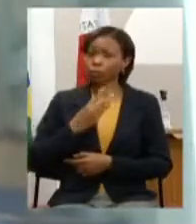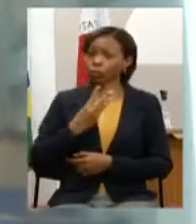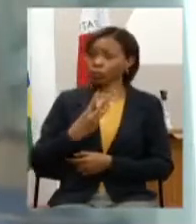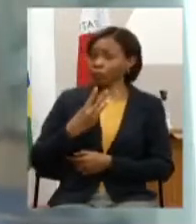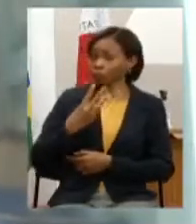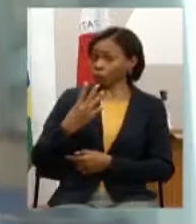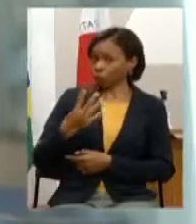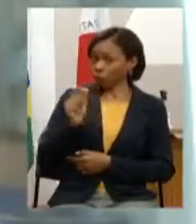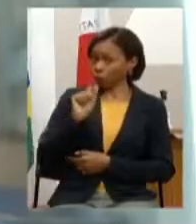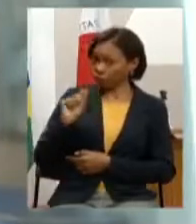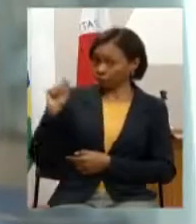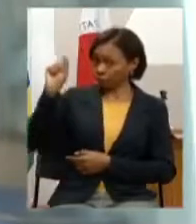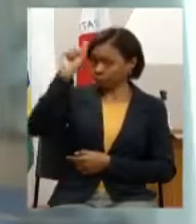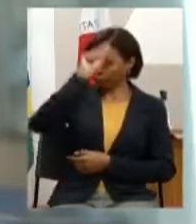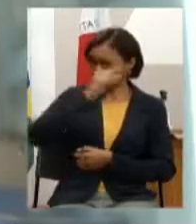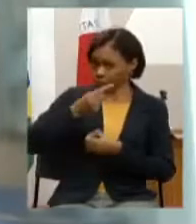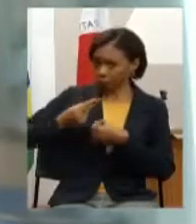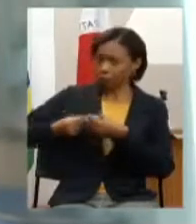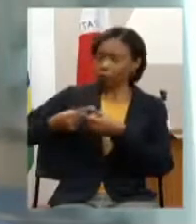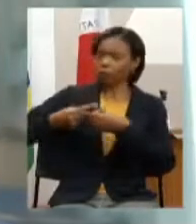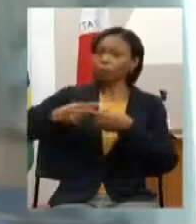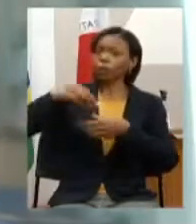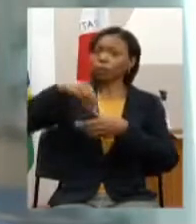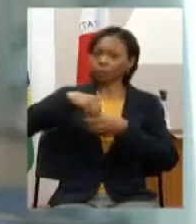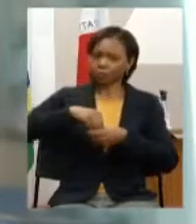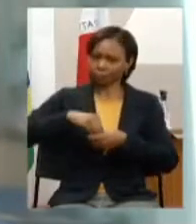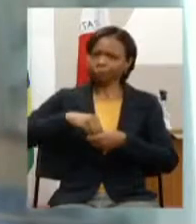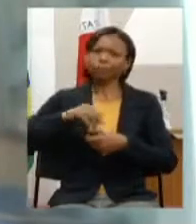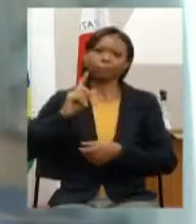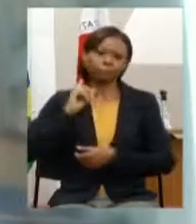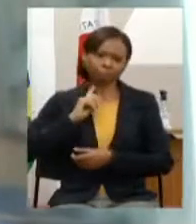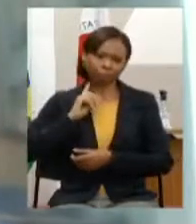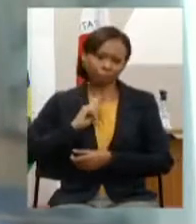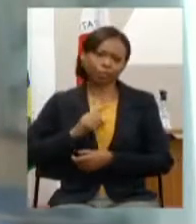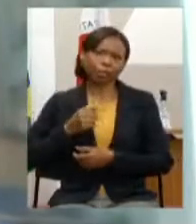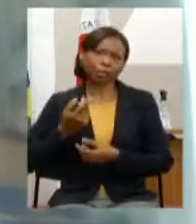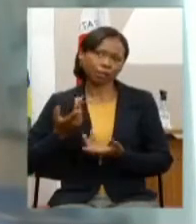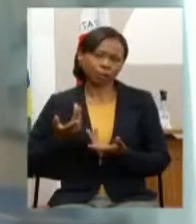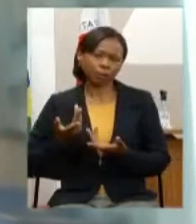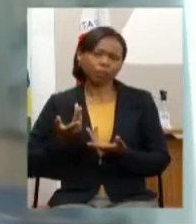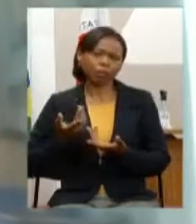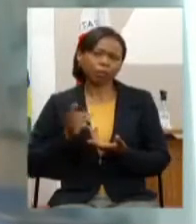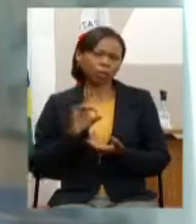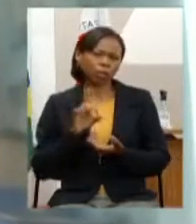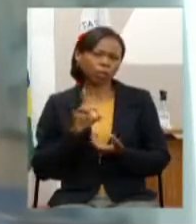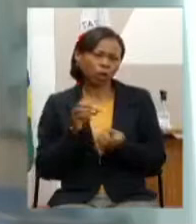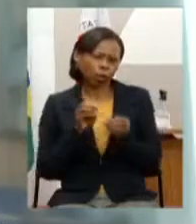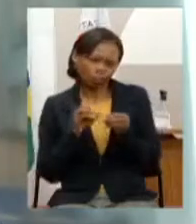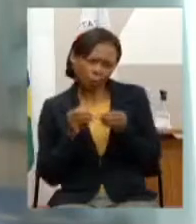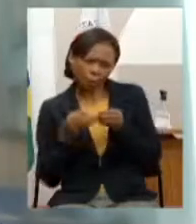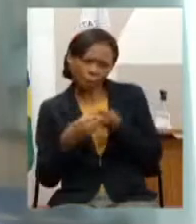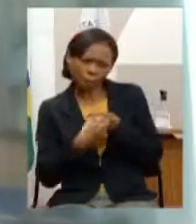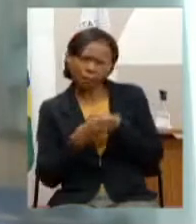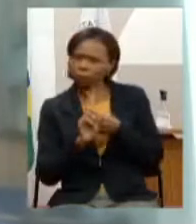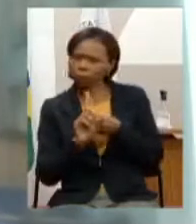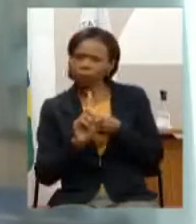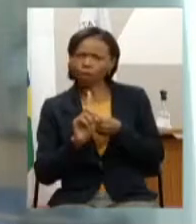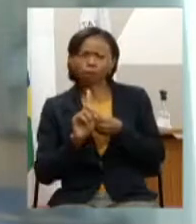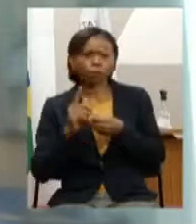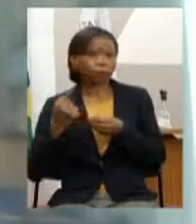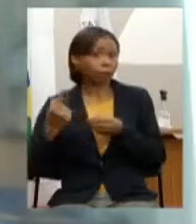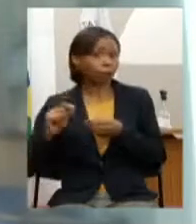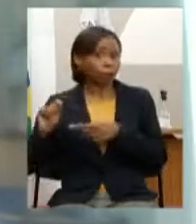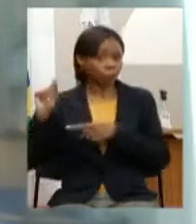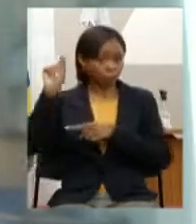da região metropolitana e hoje não é só a região metropolitana em si mas tem um colar metropolitano que